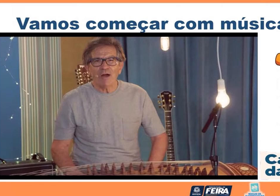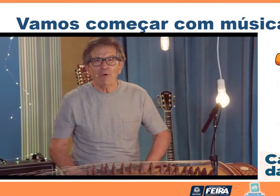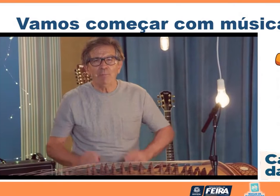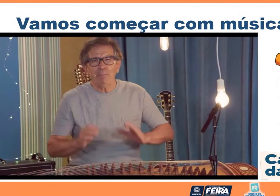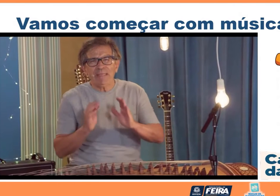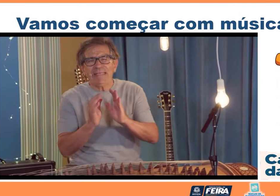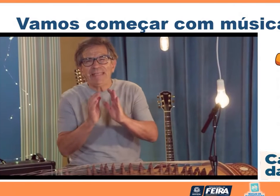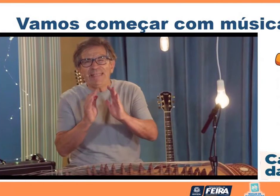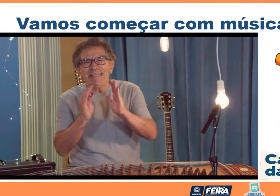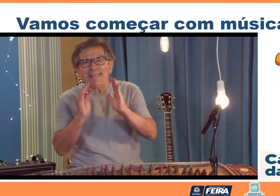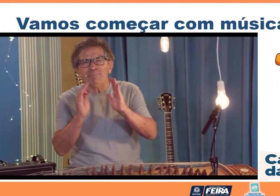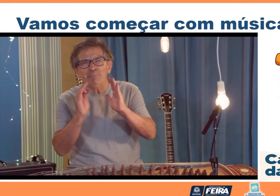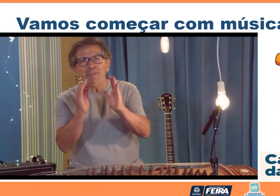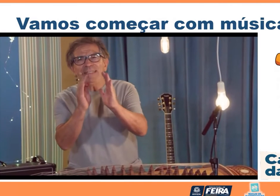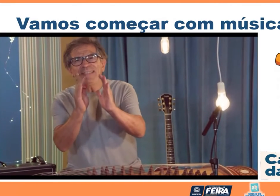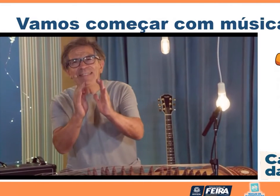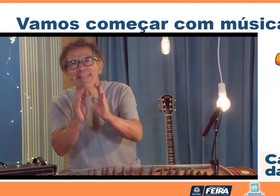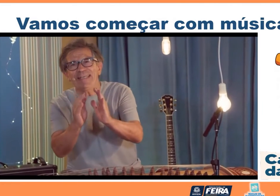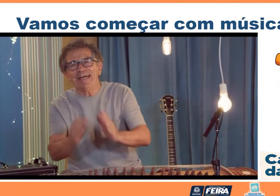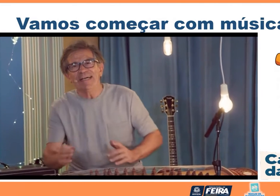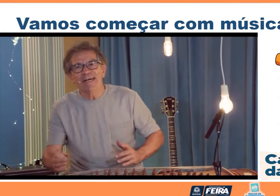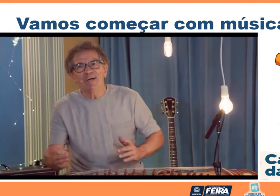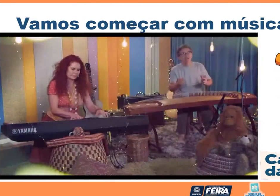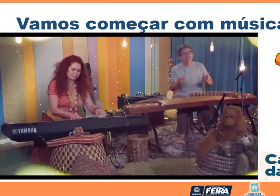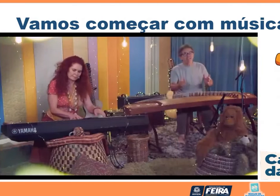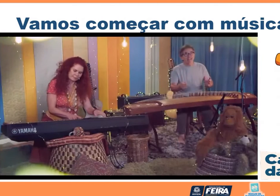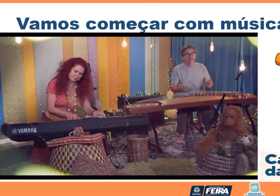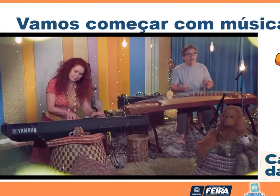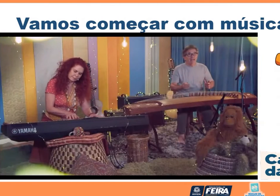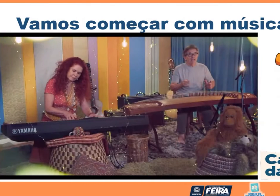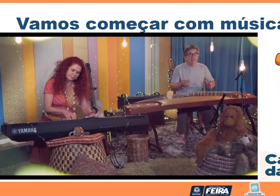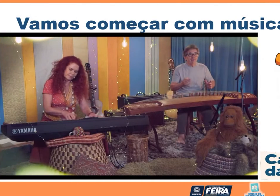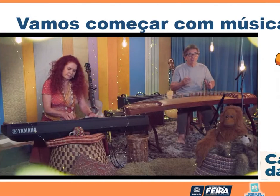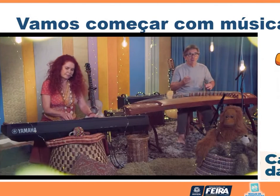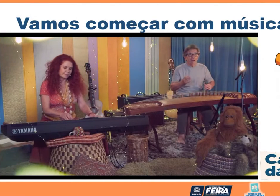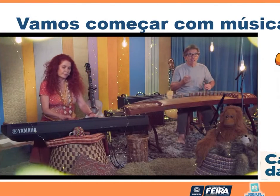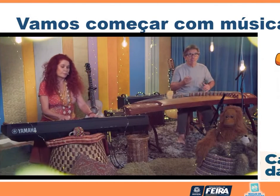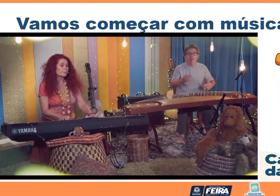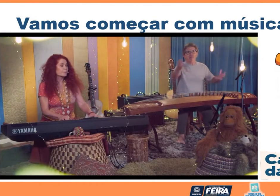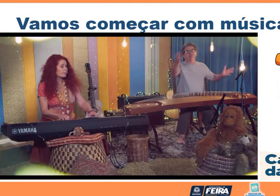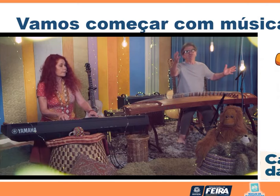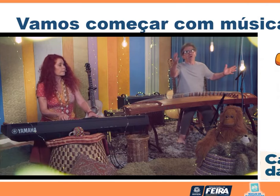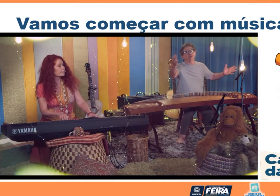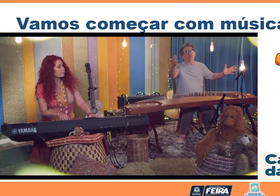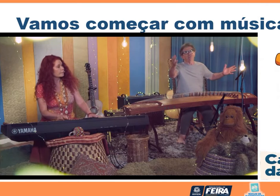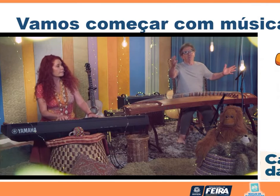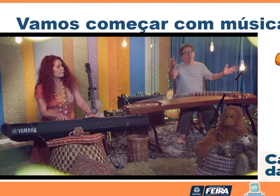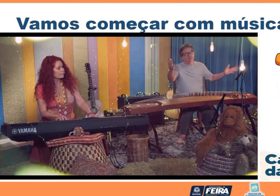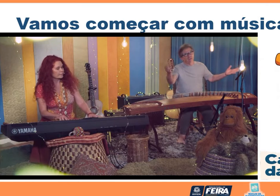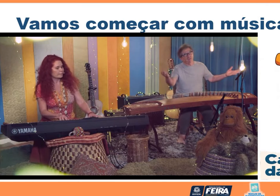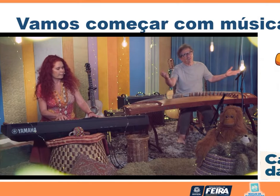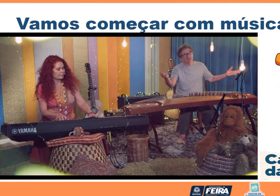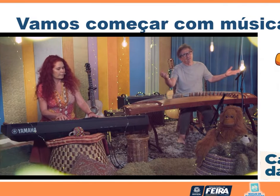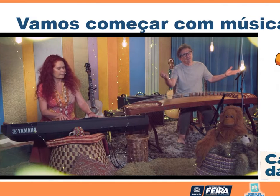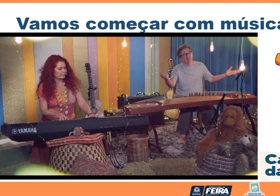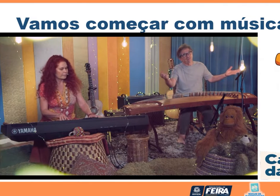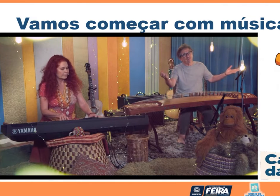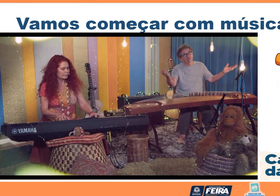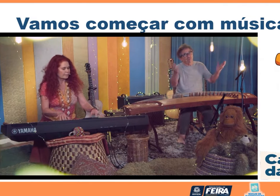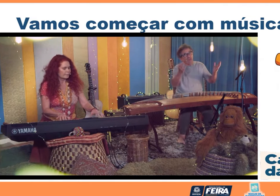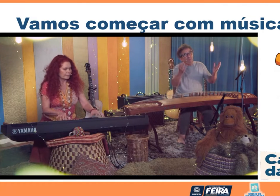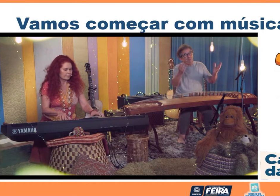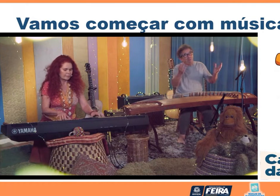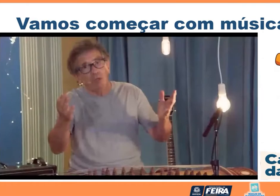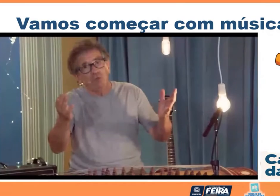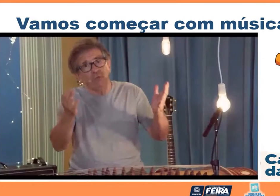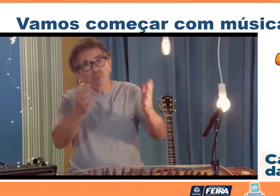pequenina, bonitinha, um dia, ela foi tomar banho de sol E a coitadinha foi sumindo,